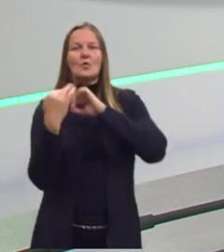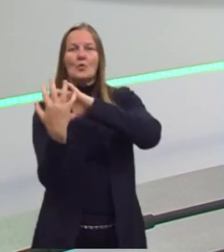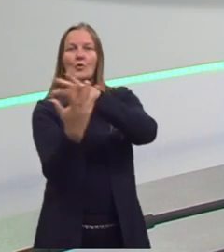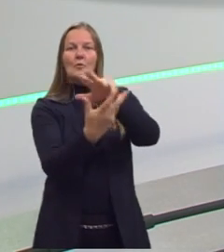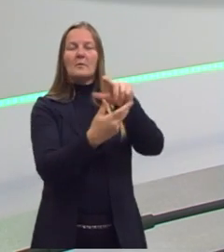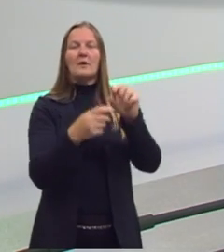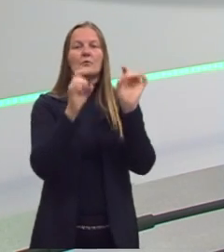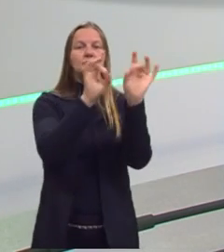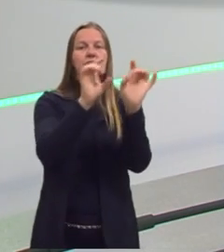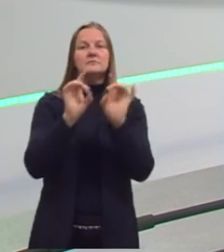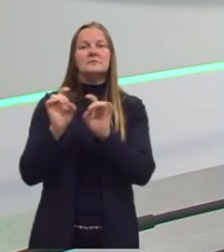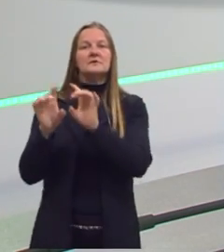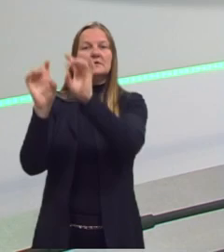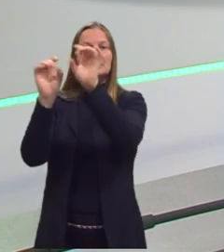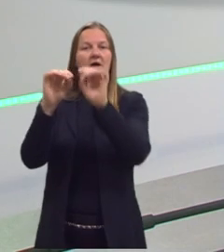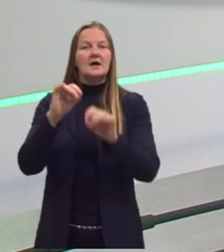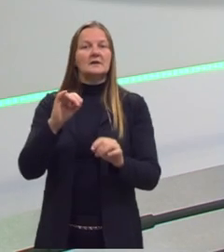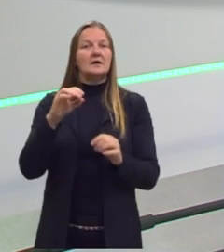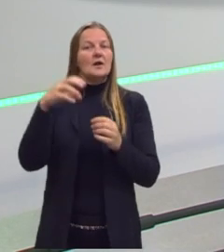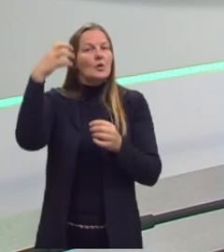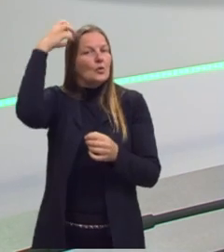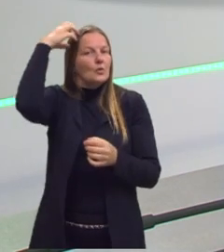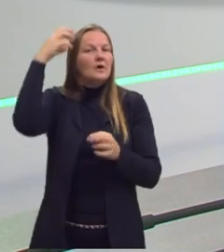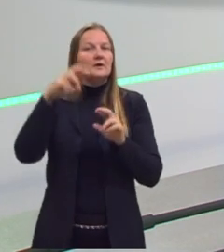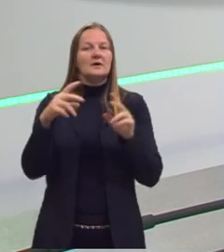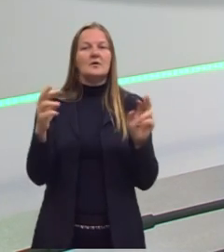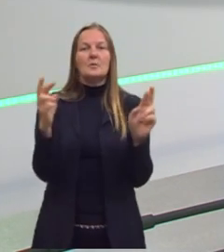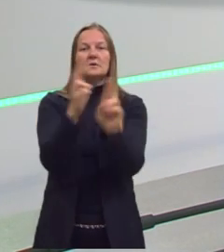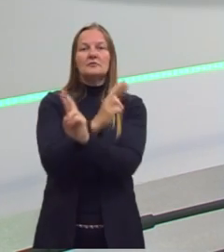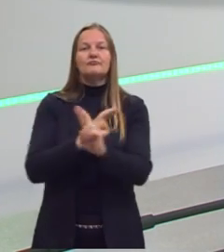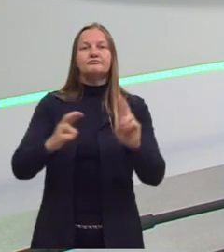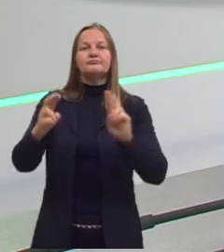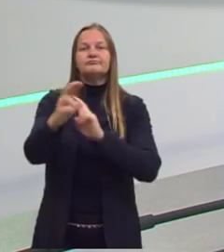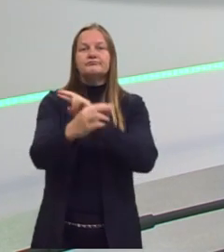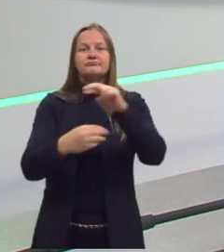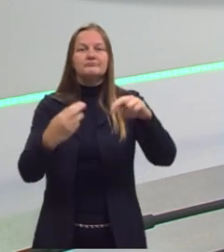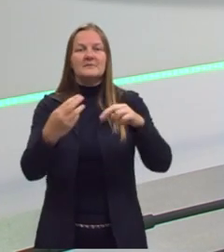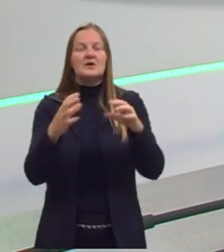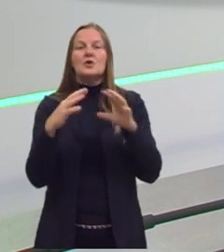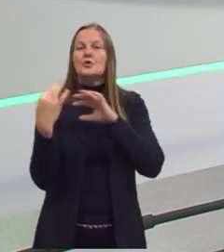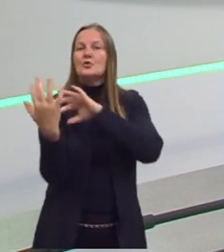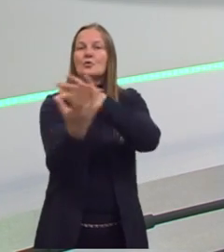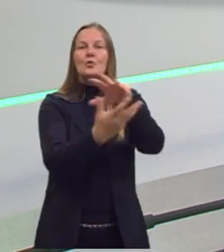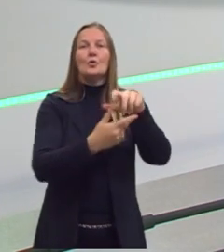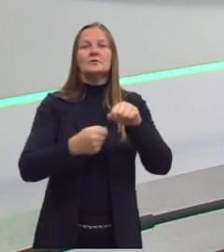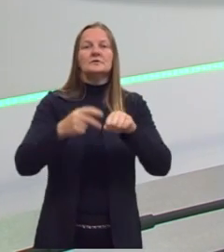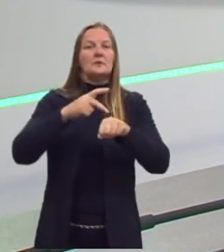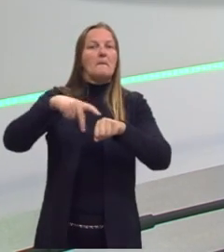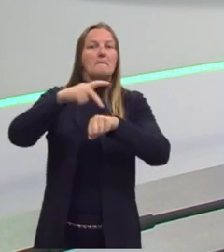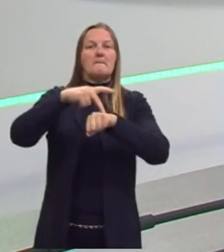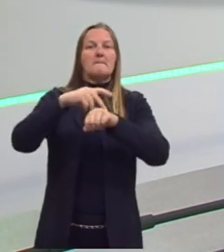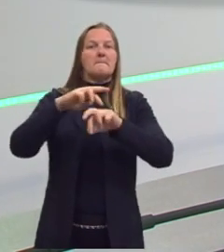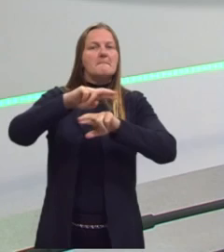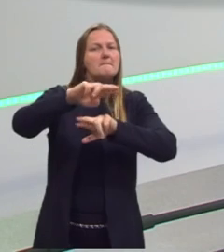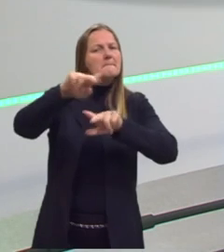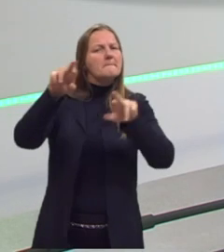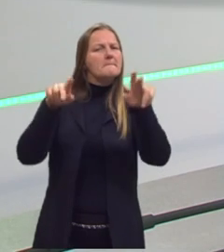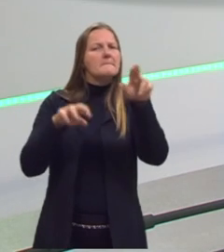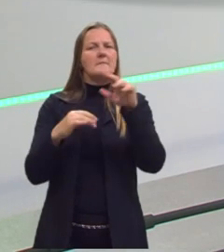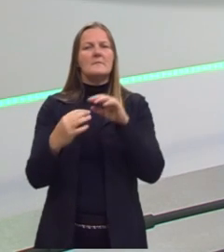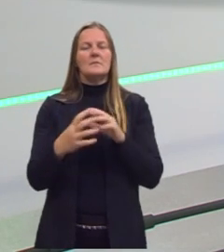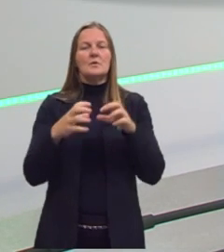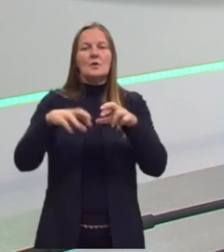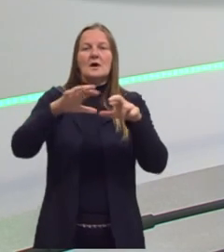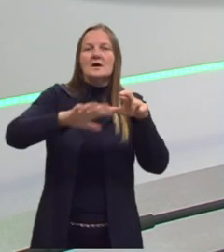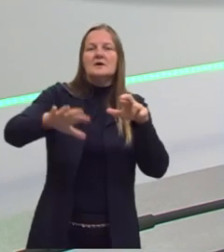específico de cada reino, e começa a ter uma integração econômica entre todas as partes do mundo. E aqui, algumas